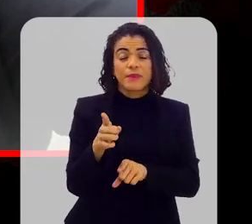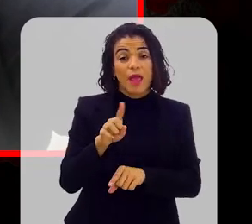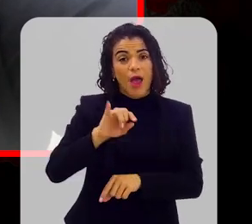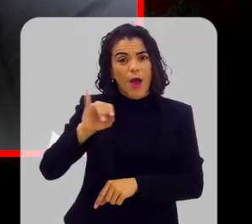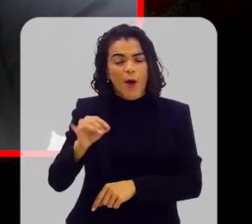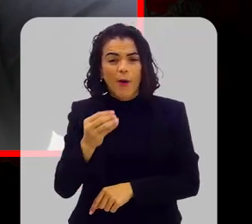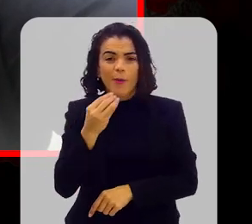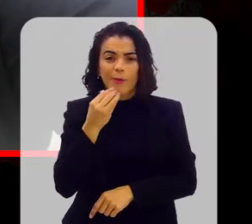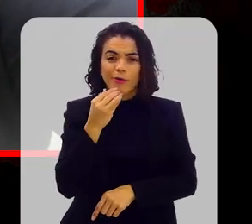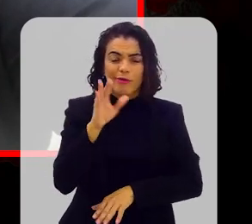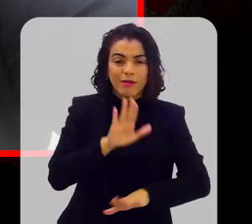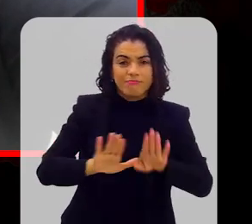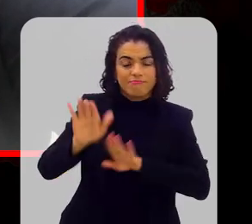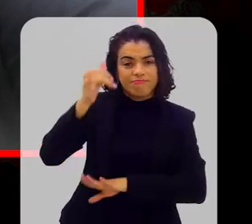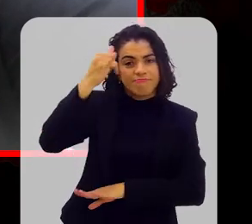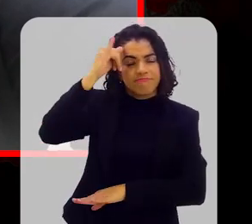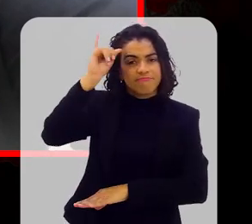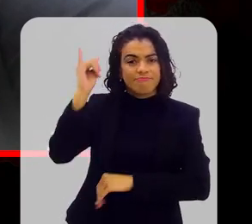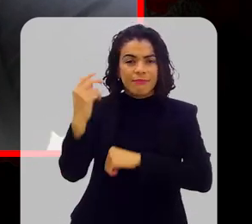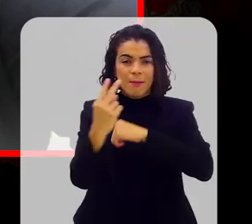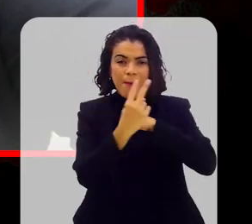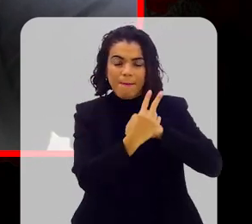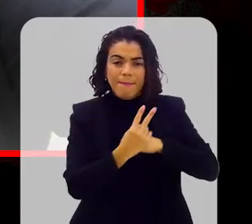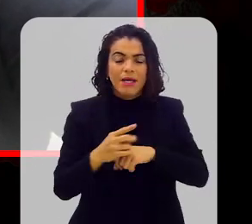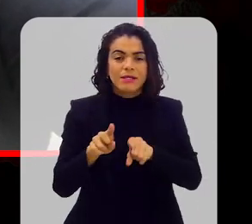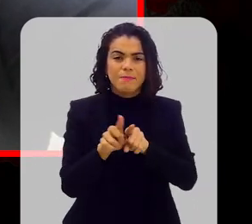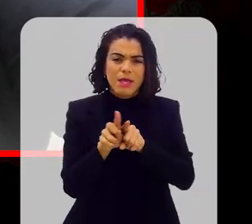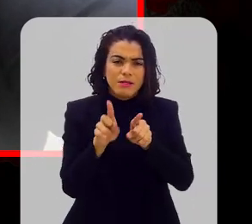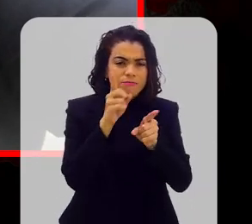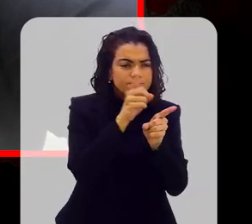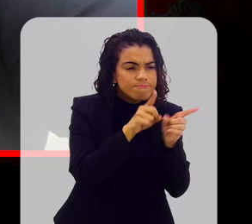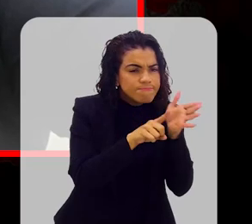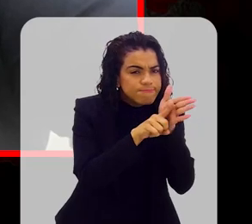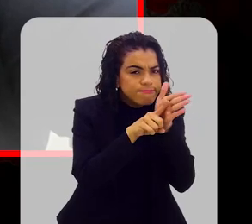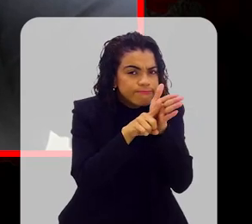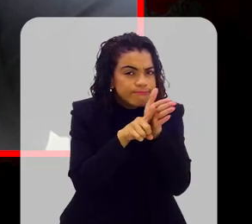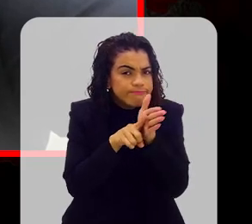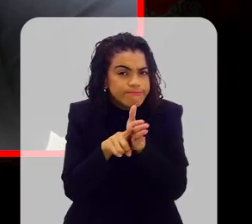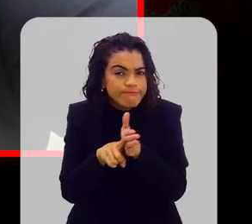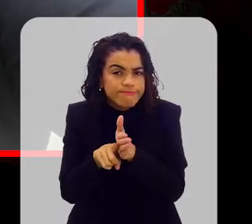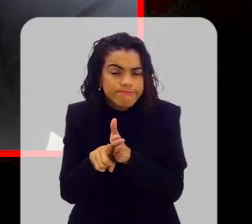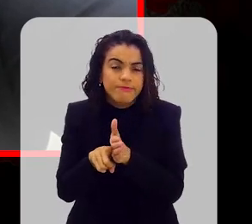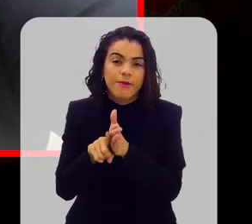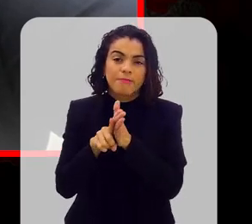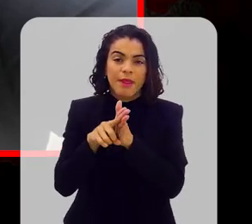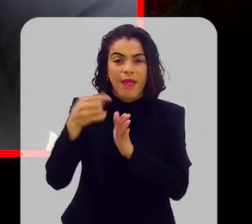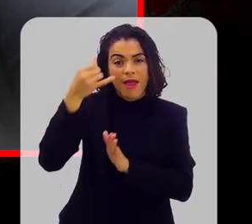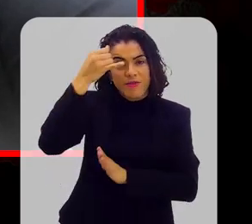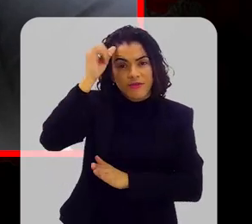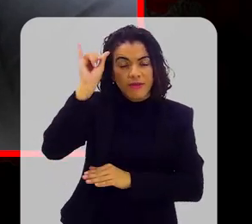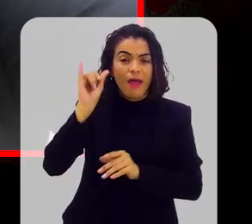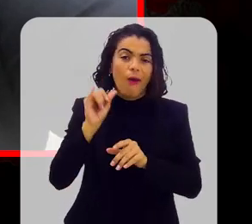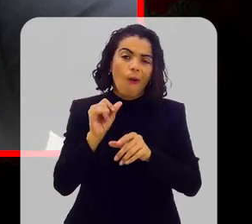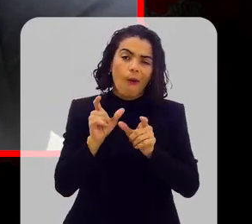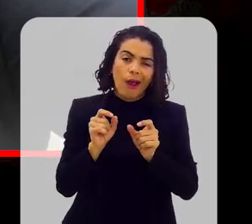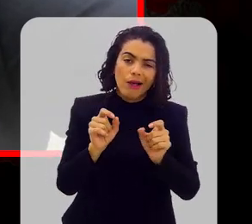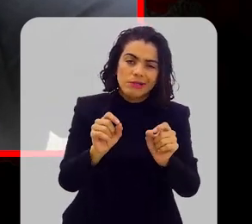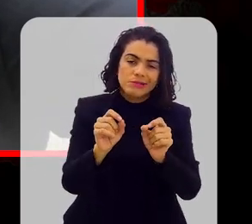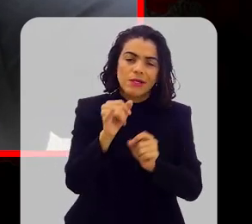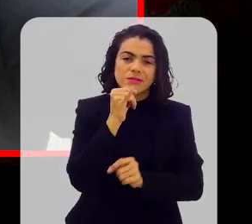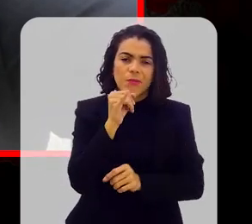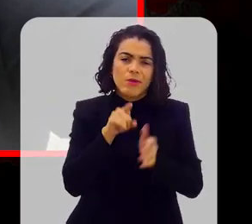apesar de ter essa oportunidade de prevenção, melhor, de rastreamento até de prevenção de um câncer com a